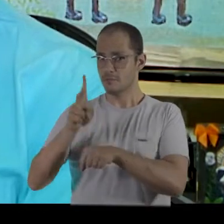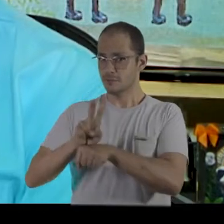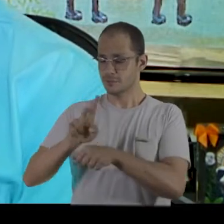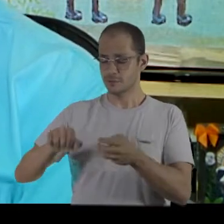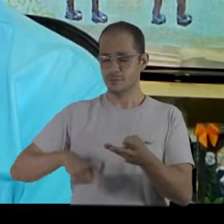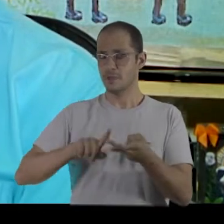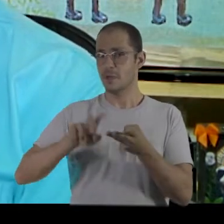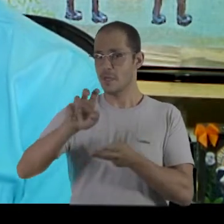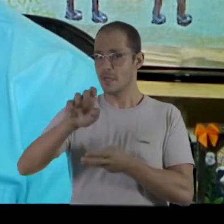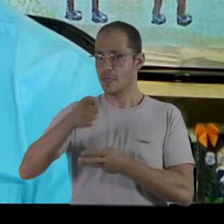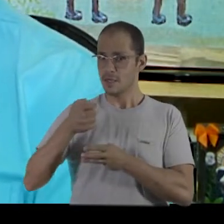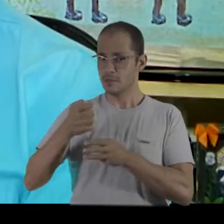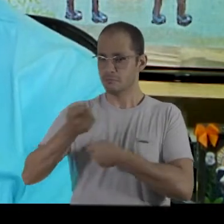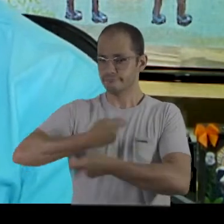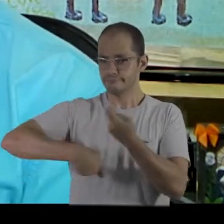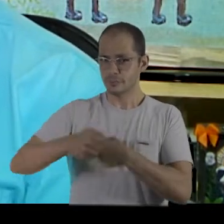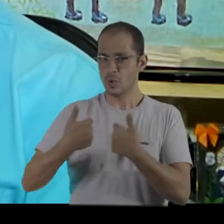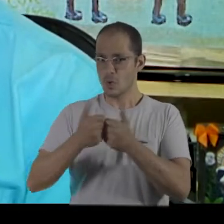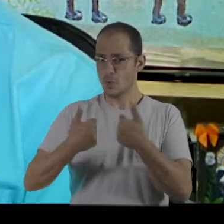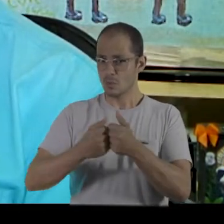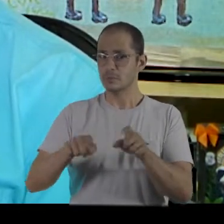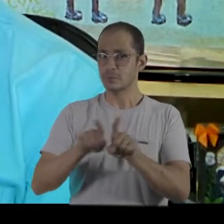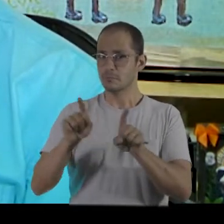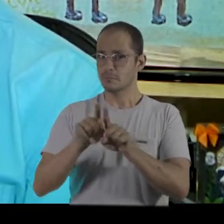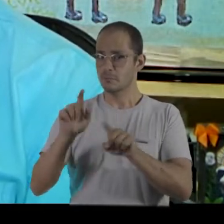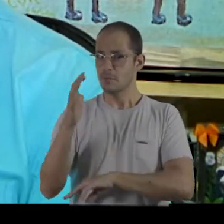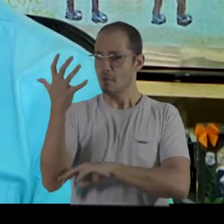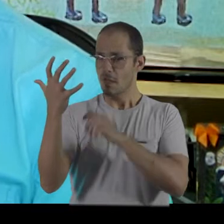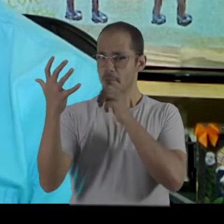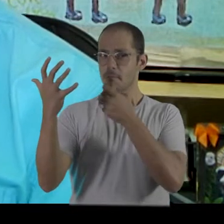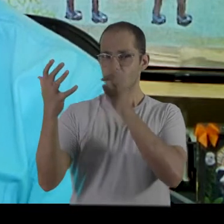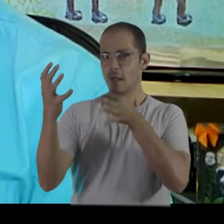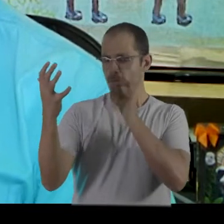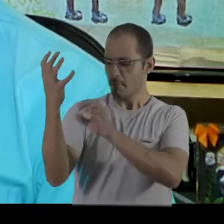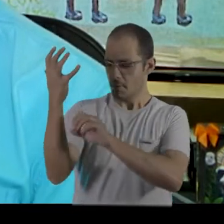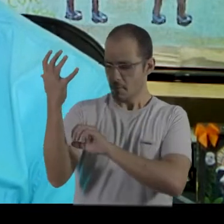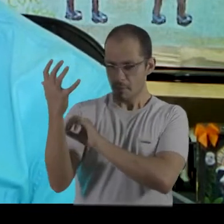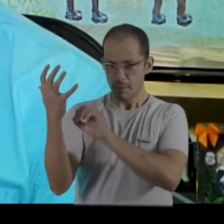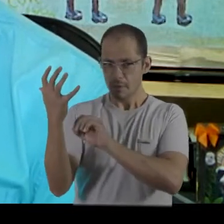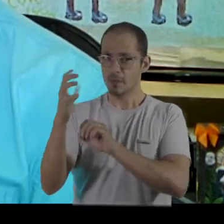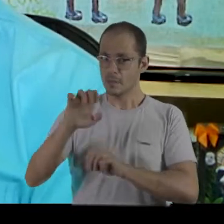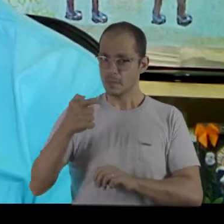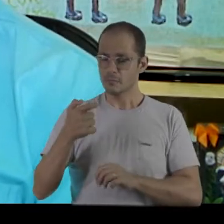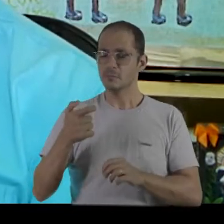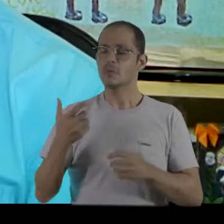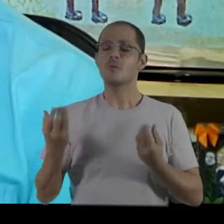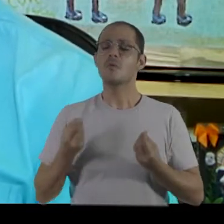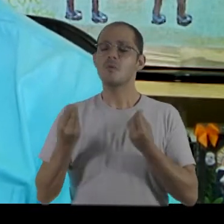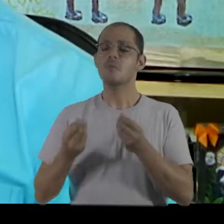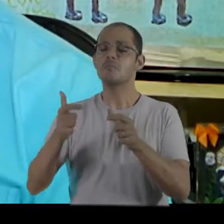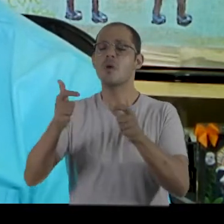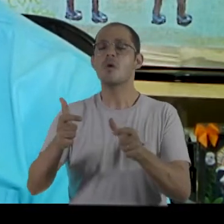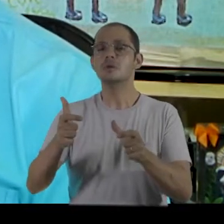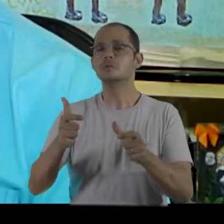um ex-trocador de ônibus, um ex-apanhador de café, é em que lugar nessa sociedade teríamos